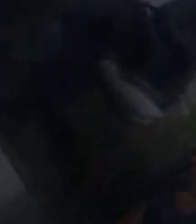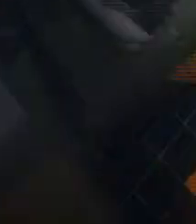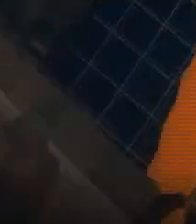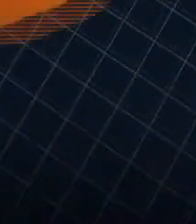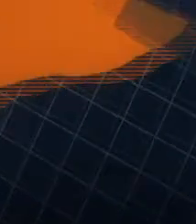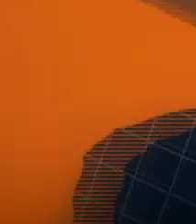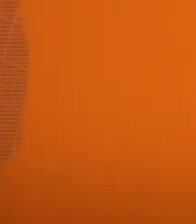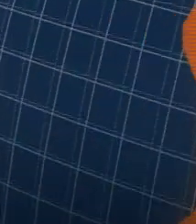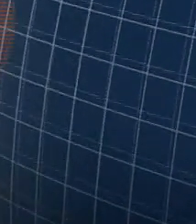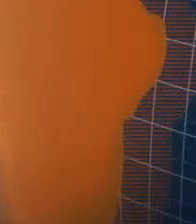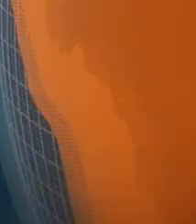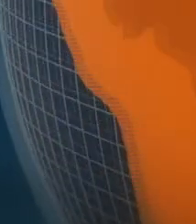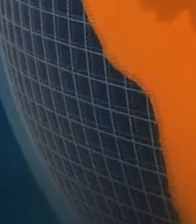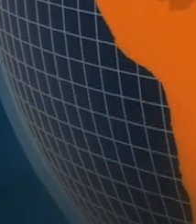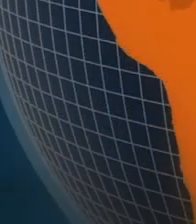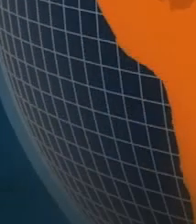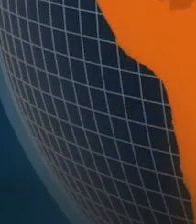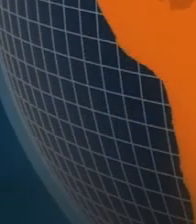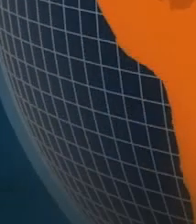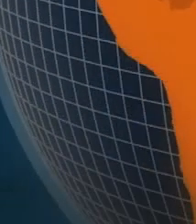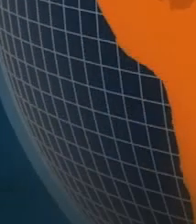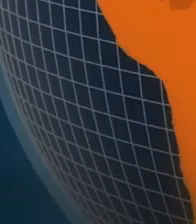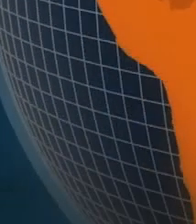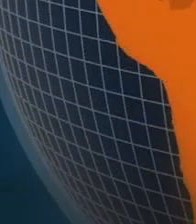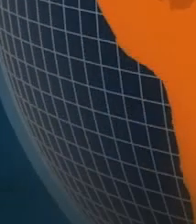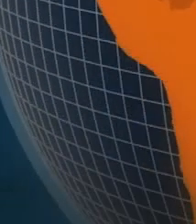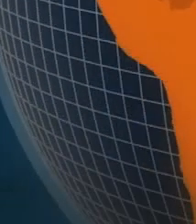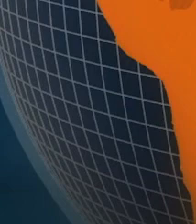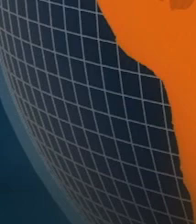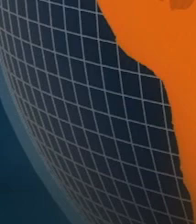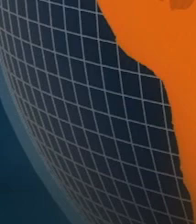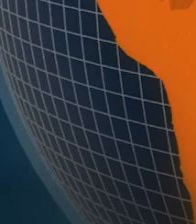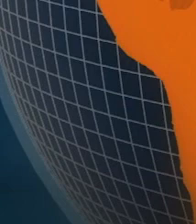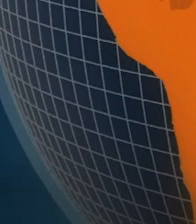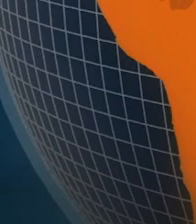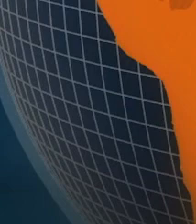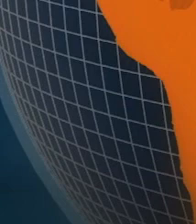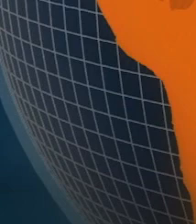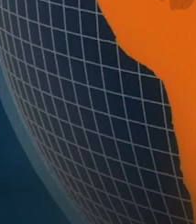Tchau. Tchau. Tchau. Tchau. Tchau. Tchau.